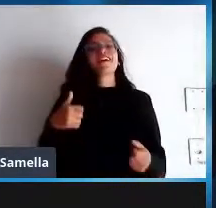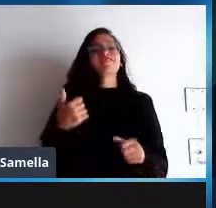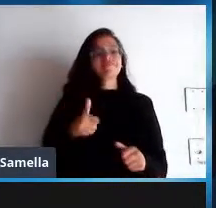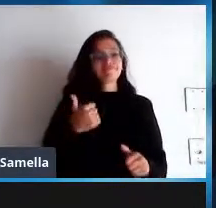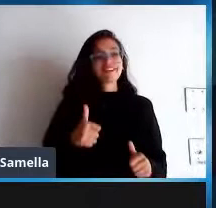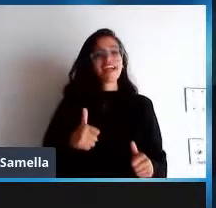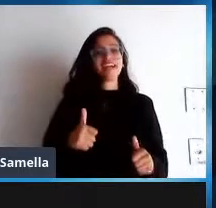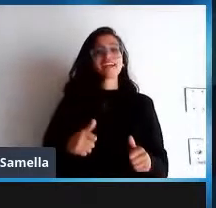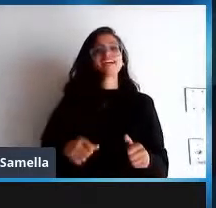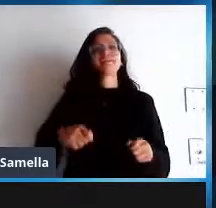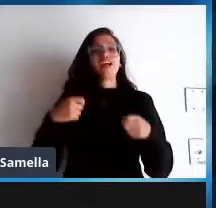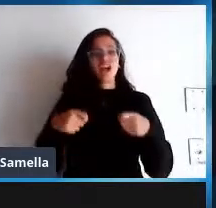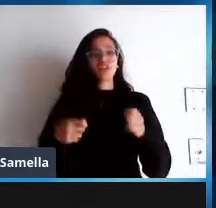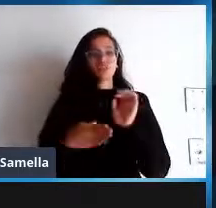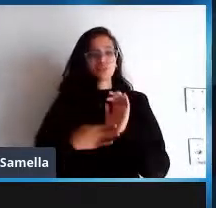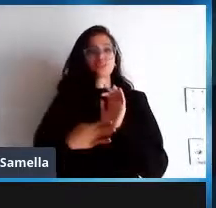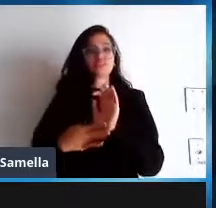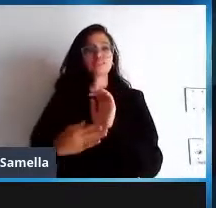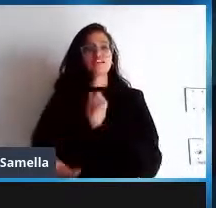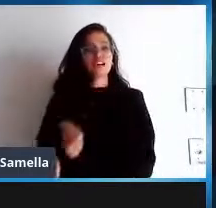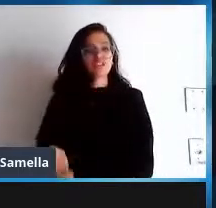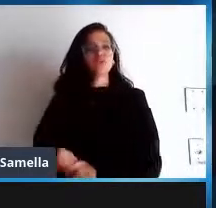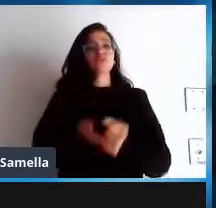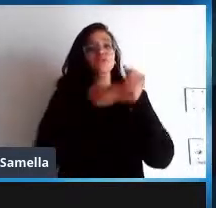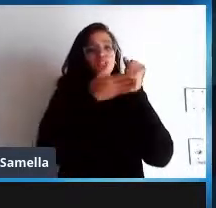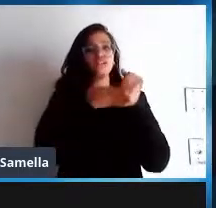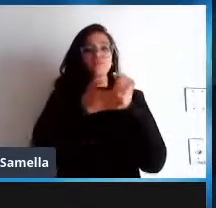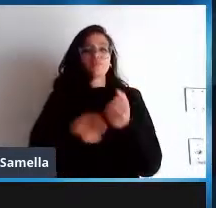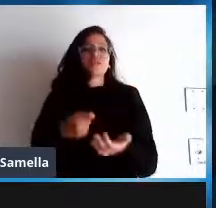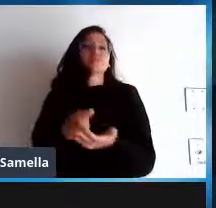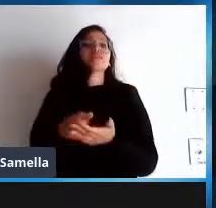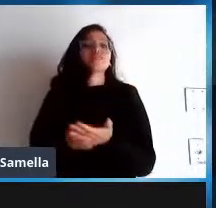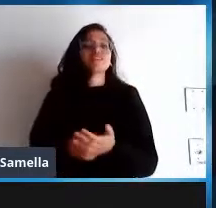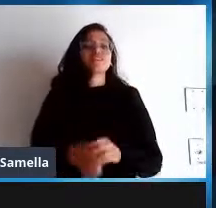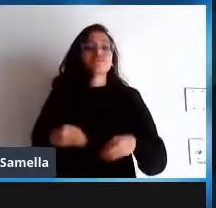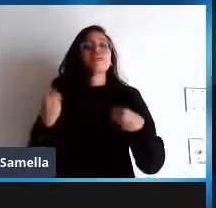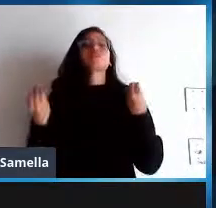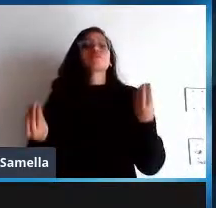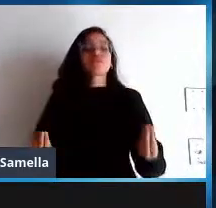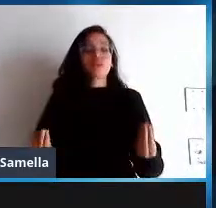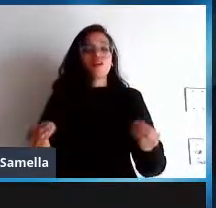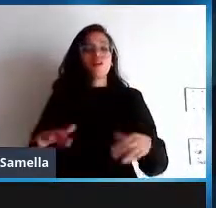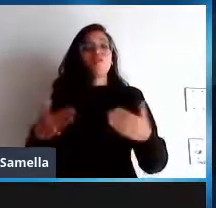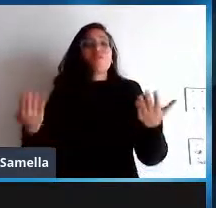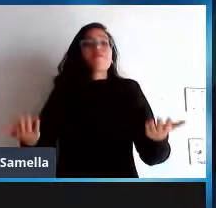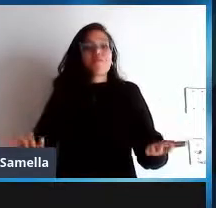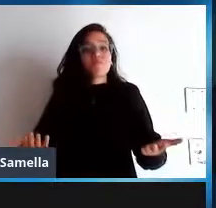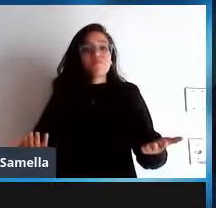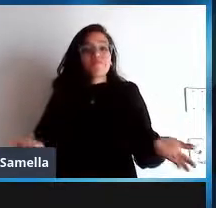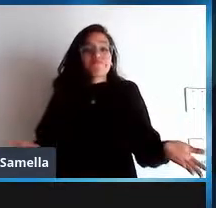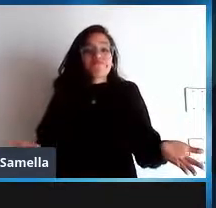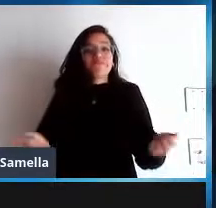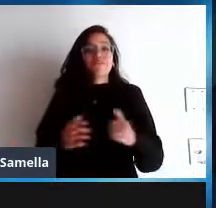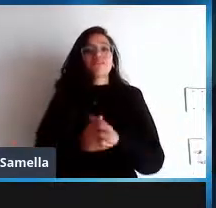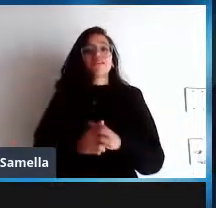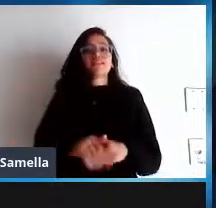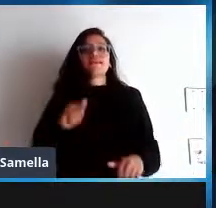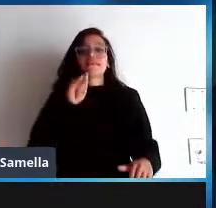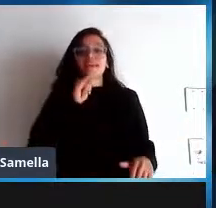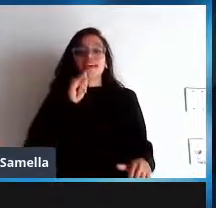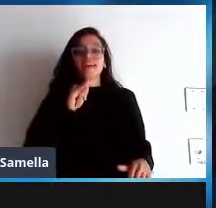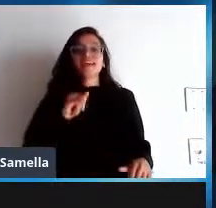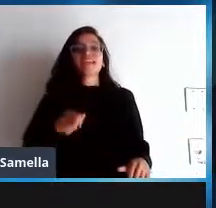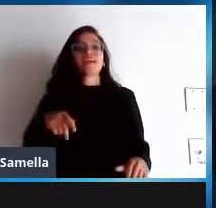você pode falar com qualquer um mas a que custo e a gente até tem algumas pistas por exemplo